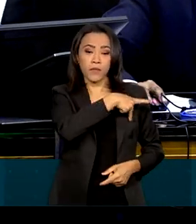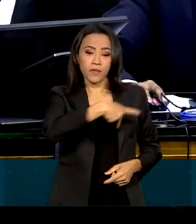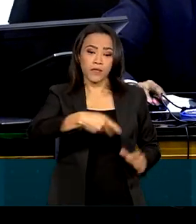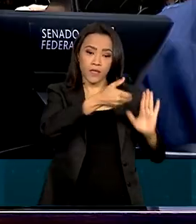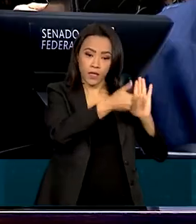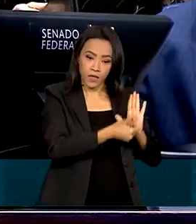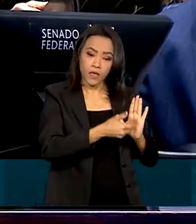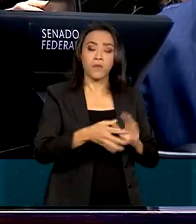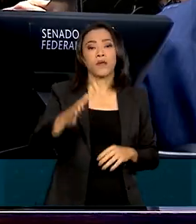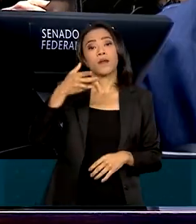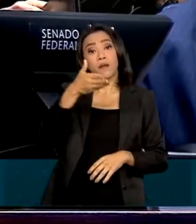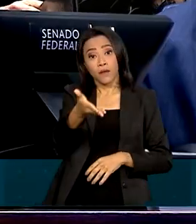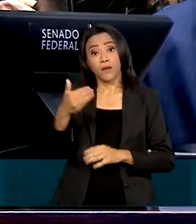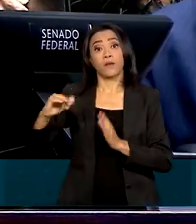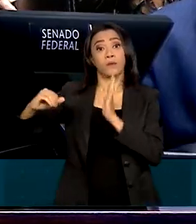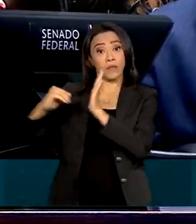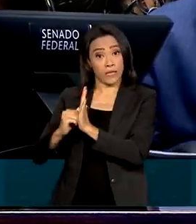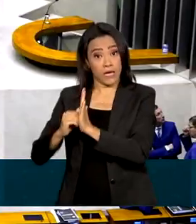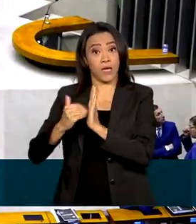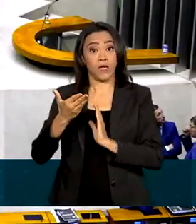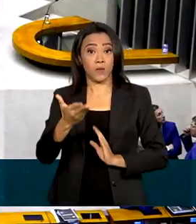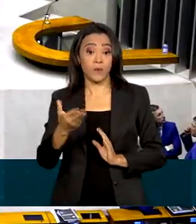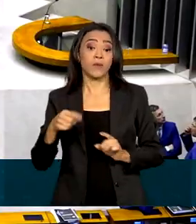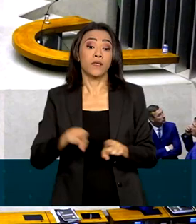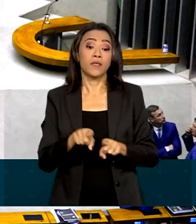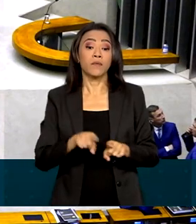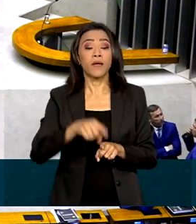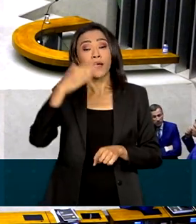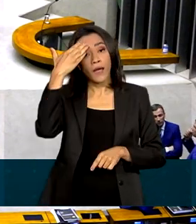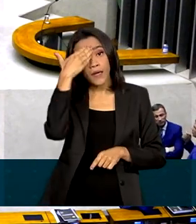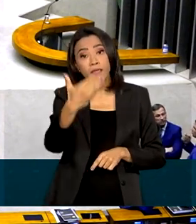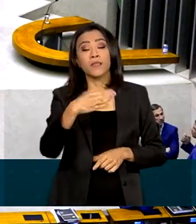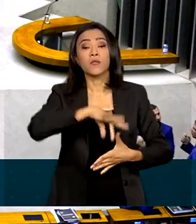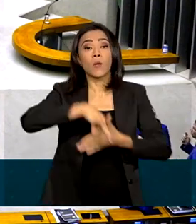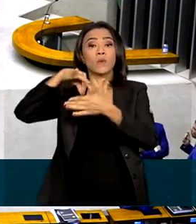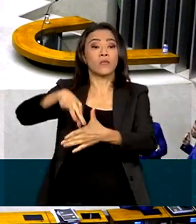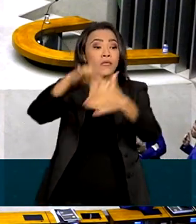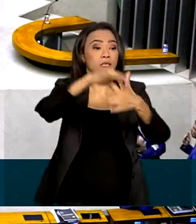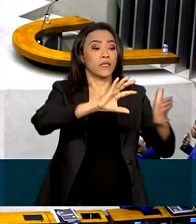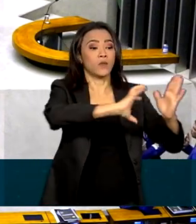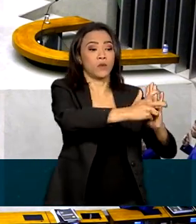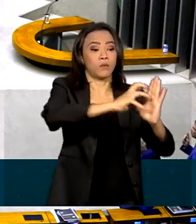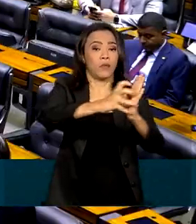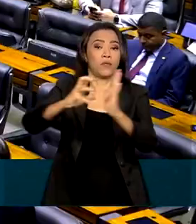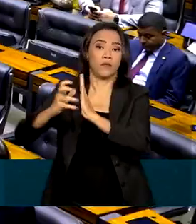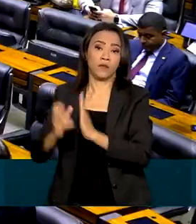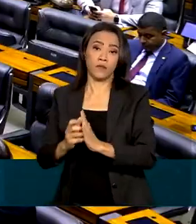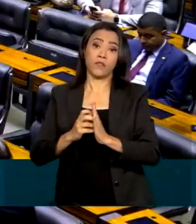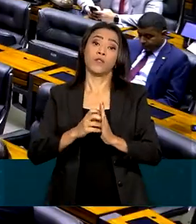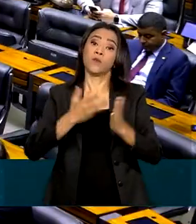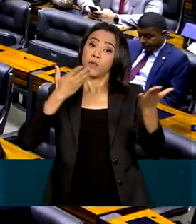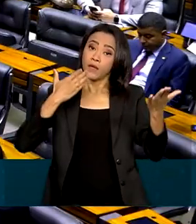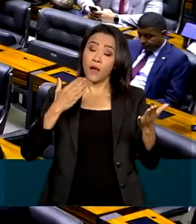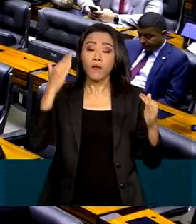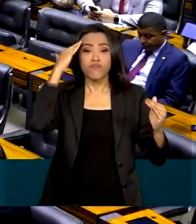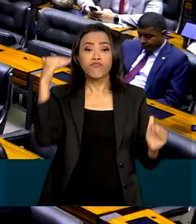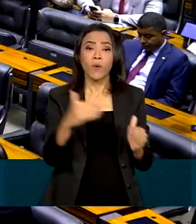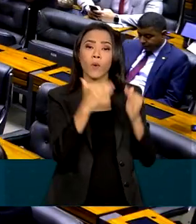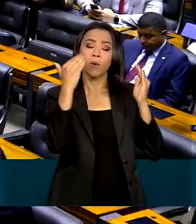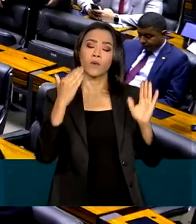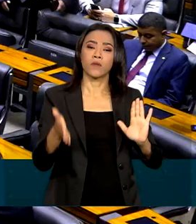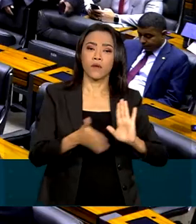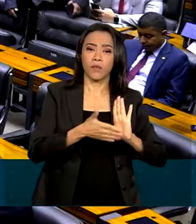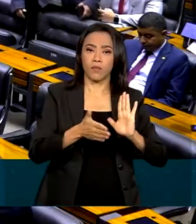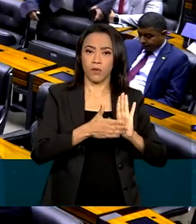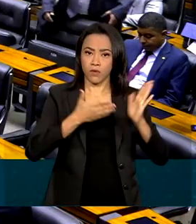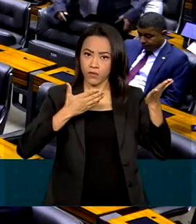Arthur Lira, do Senado, Rodrigo Pacheco, e aos líderes partidários pela aprovação da proposta de emenda à Constituição da